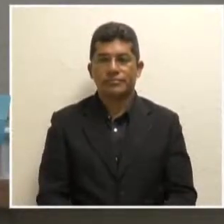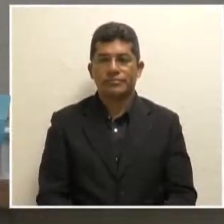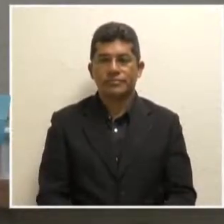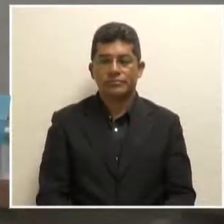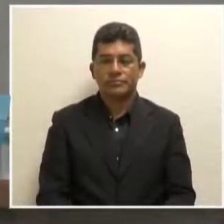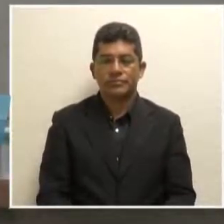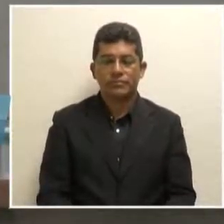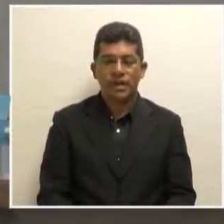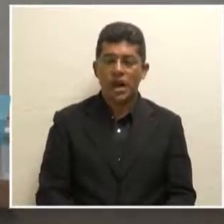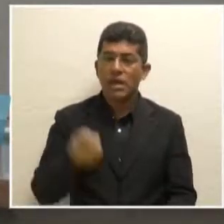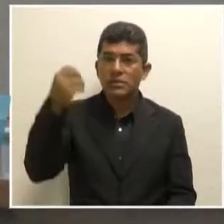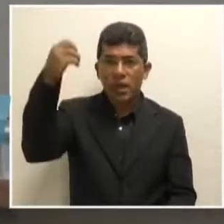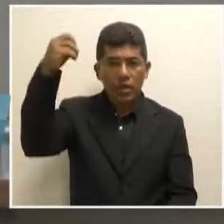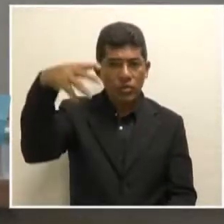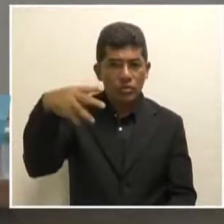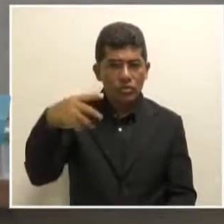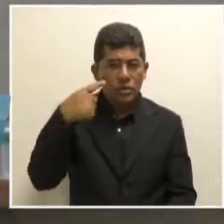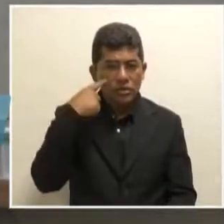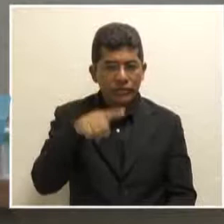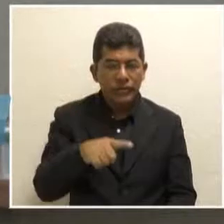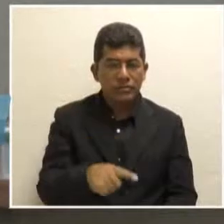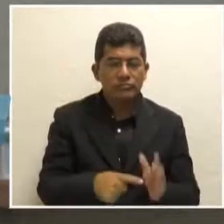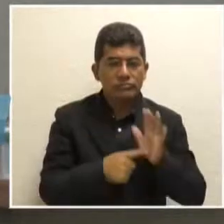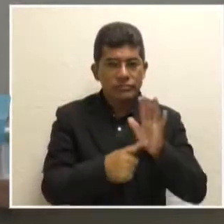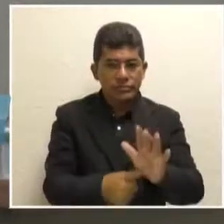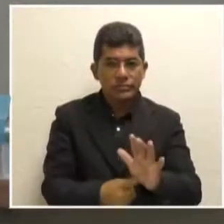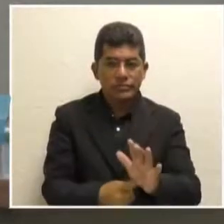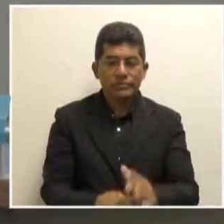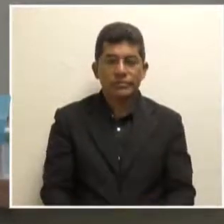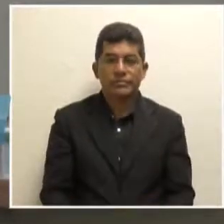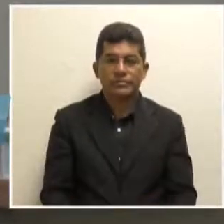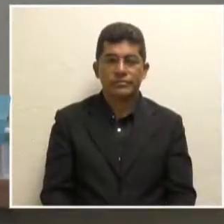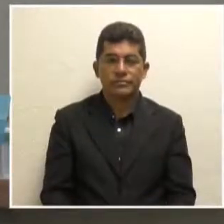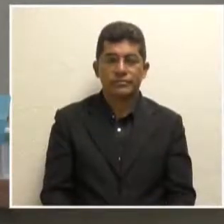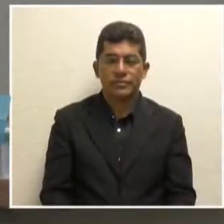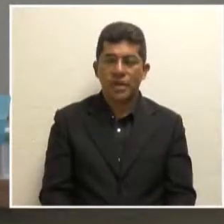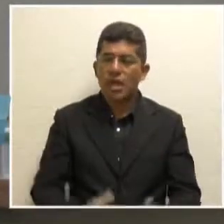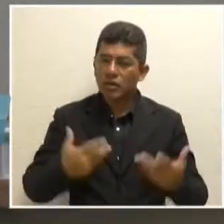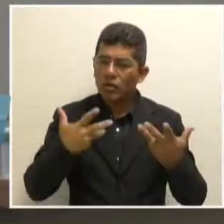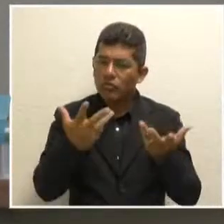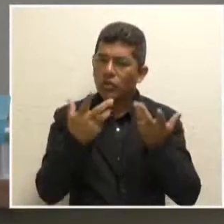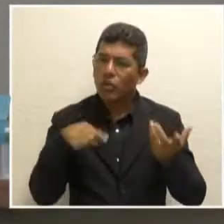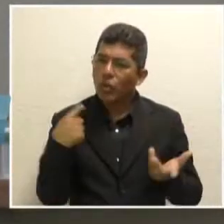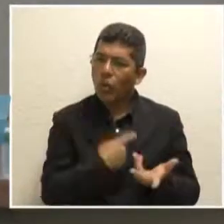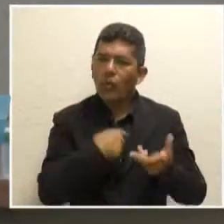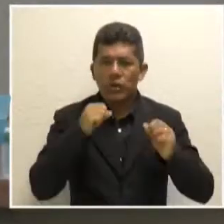na nossa frente, ela venha trazer a claridade.